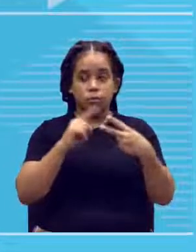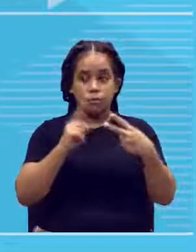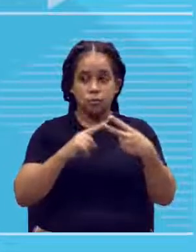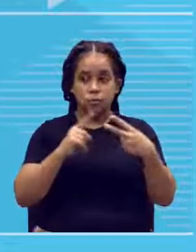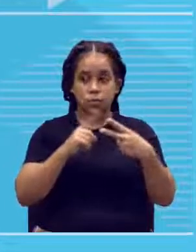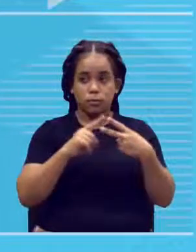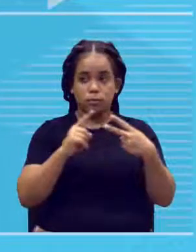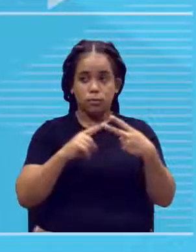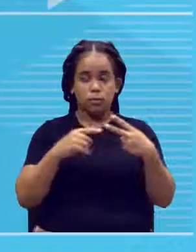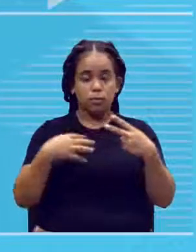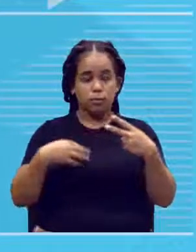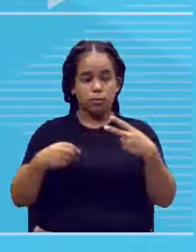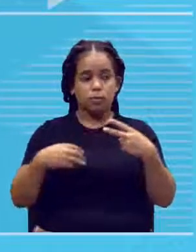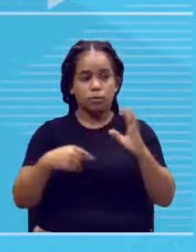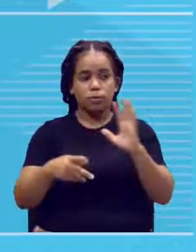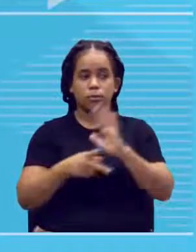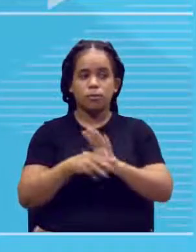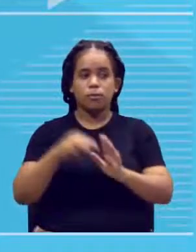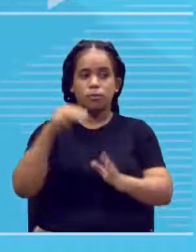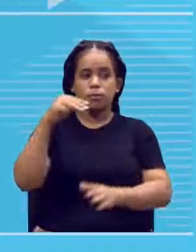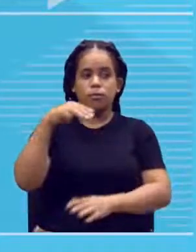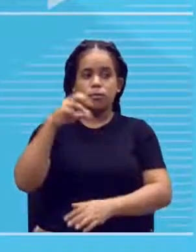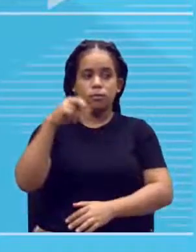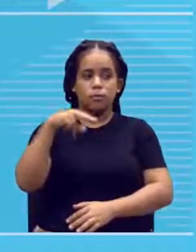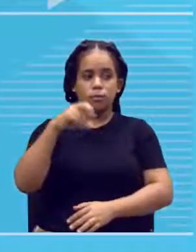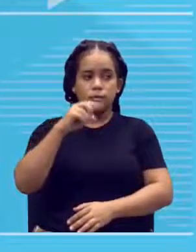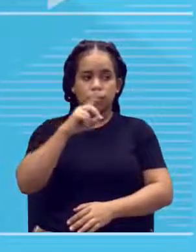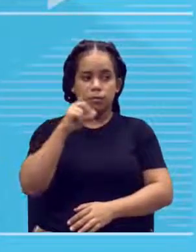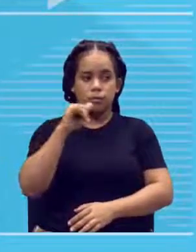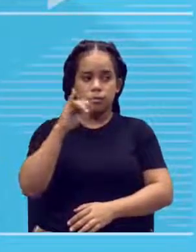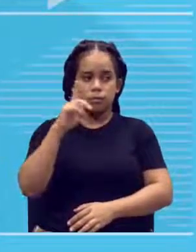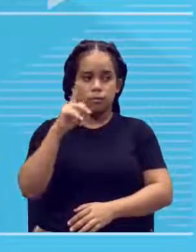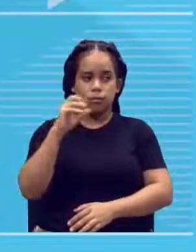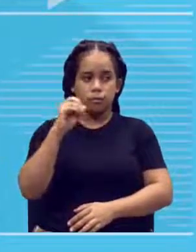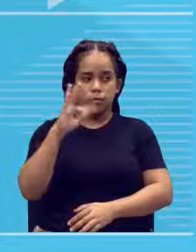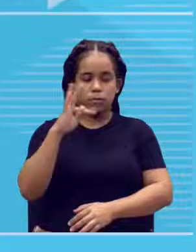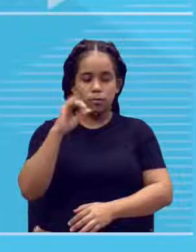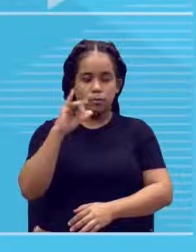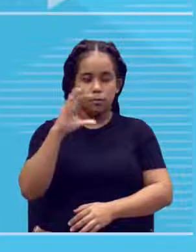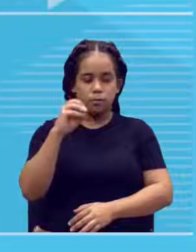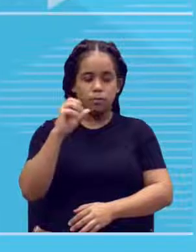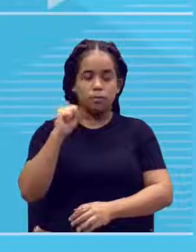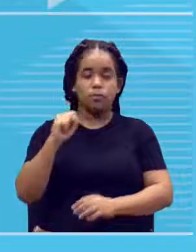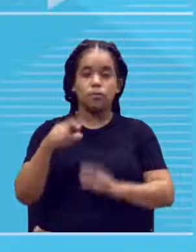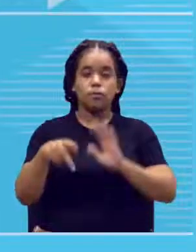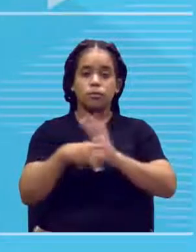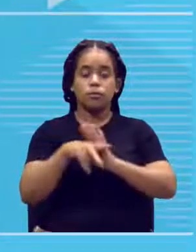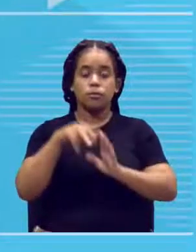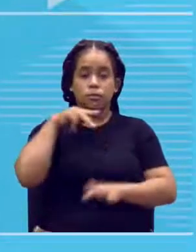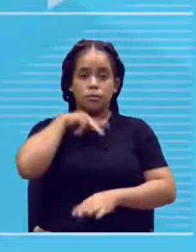monozigóticos, são aqueles gêmeos idênticos, tá?